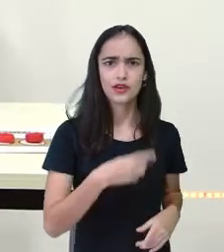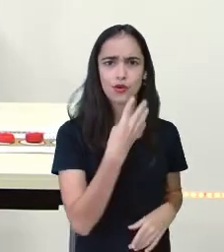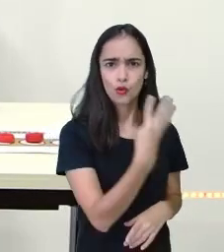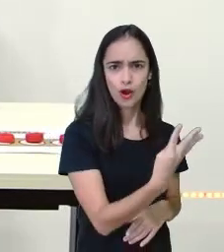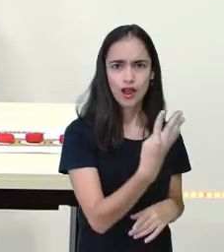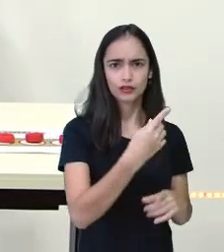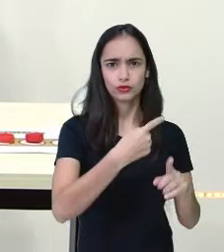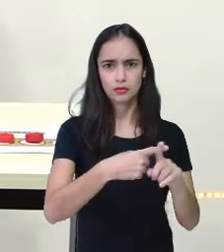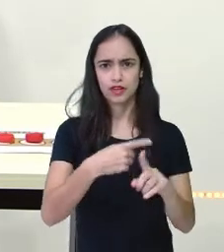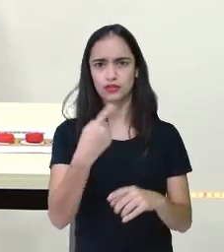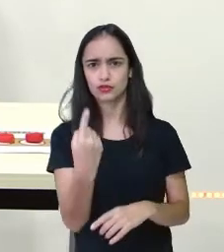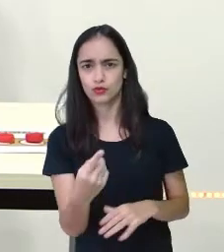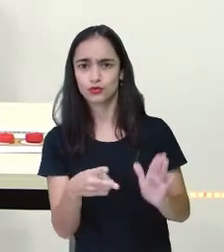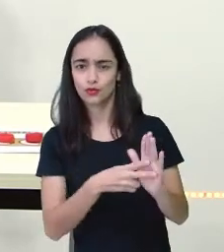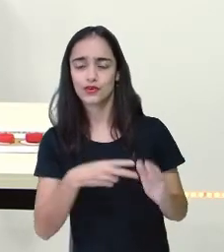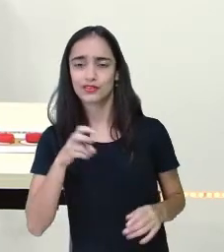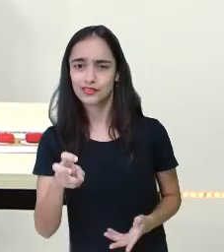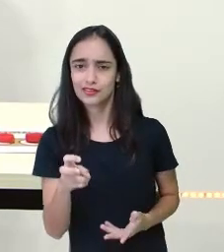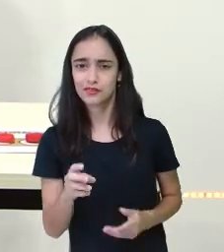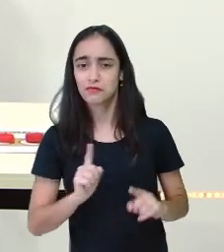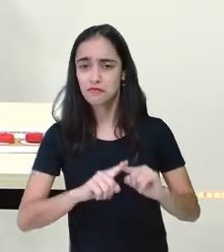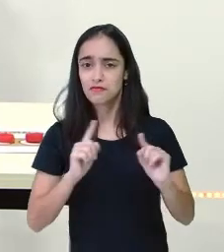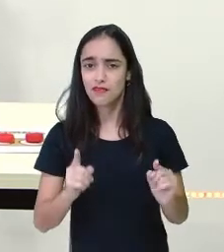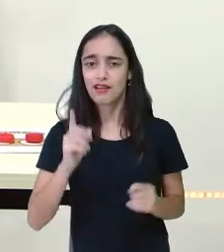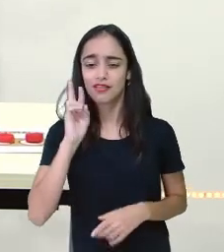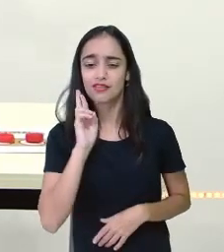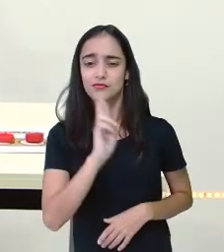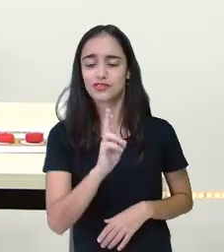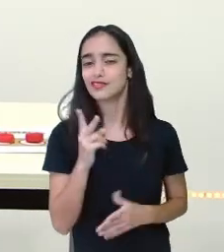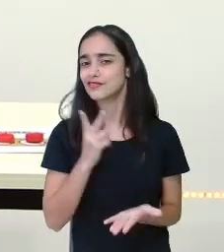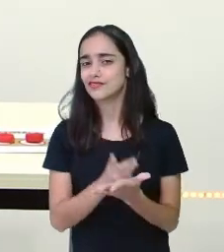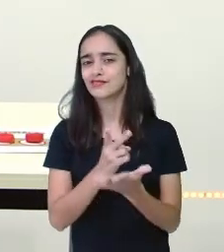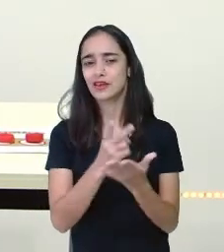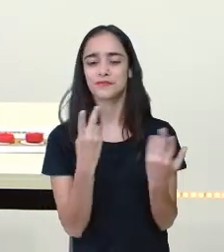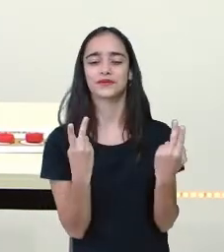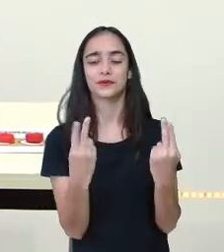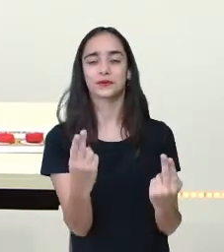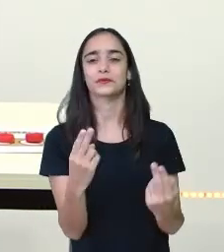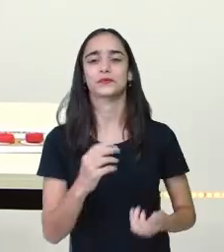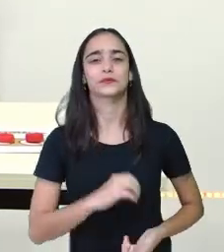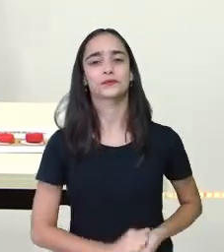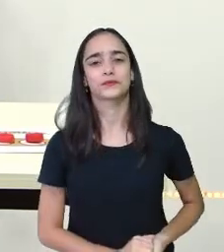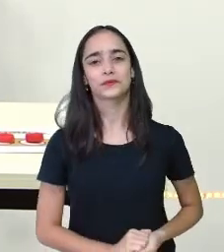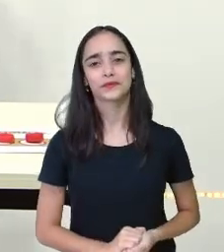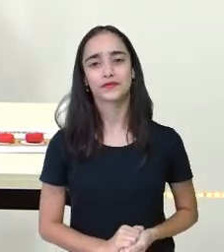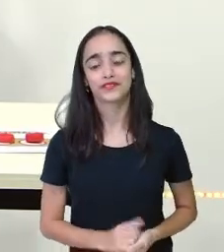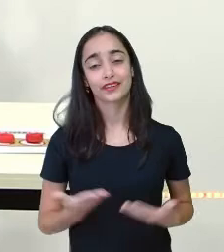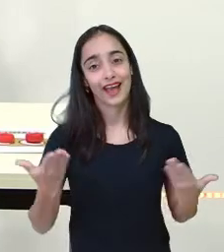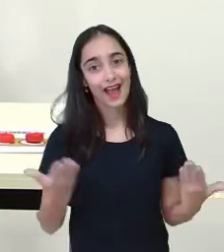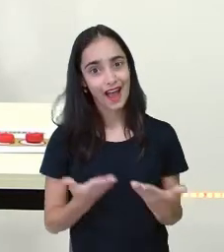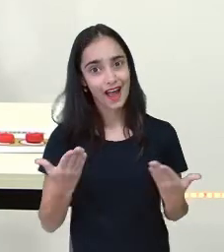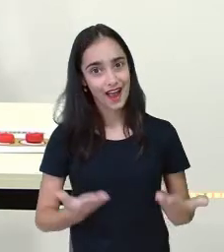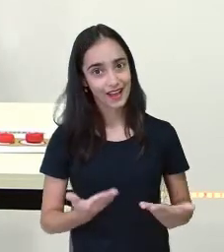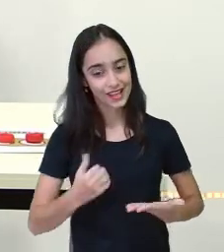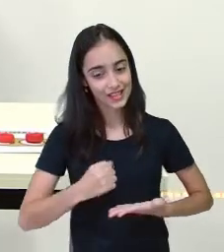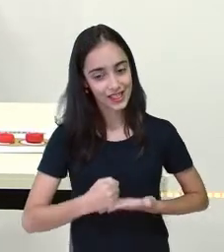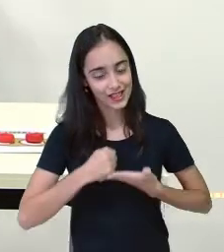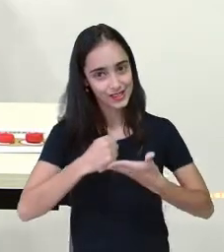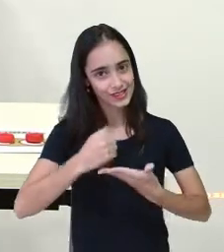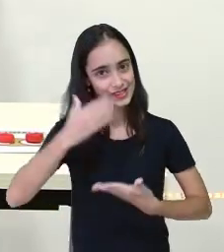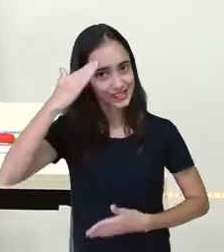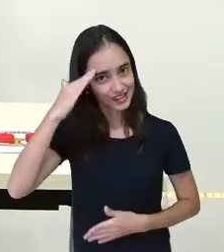representação, mas o resultado vai ser igual. Certo? Agora, com a ajuda de um adulto,